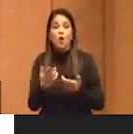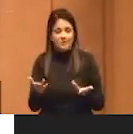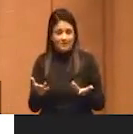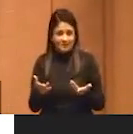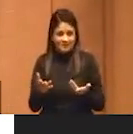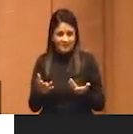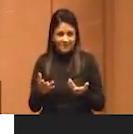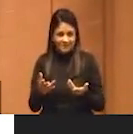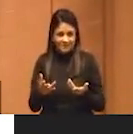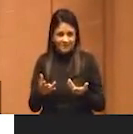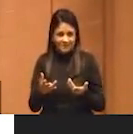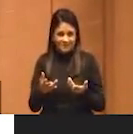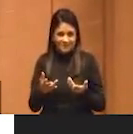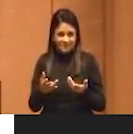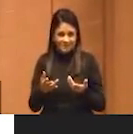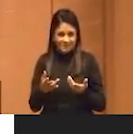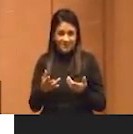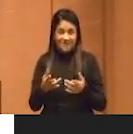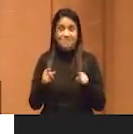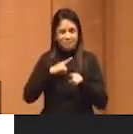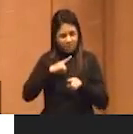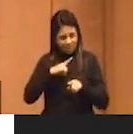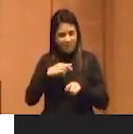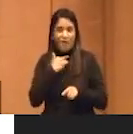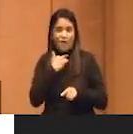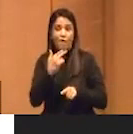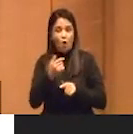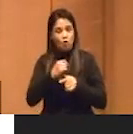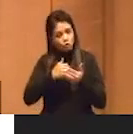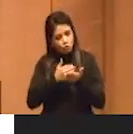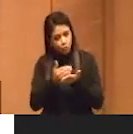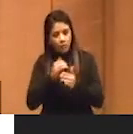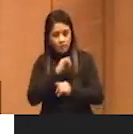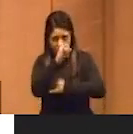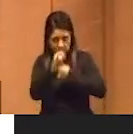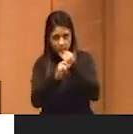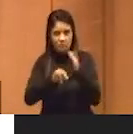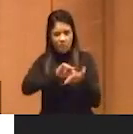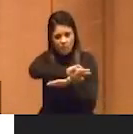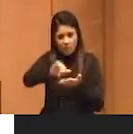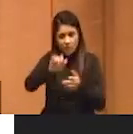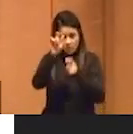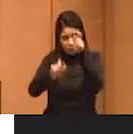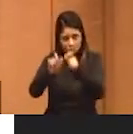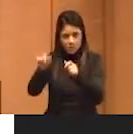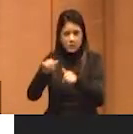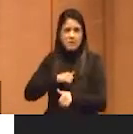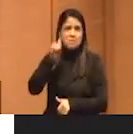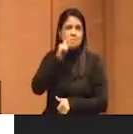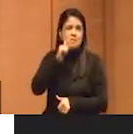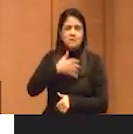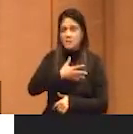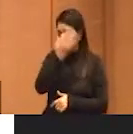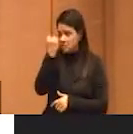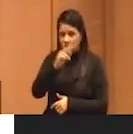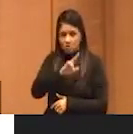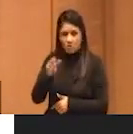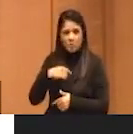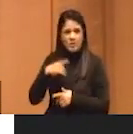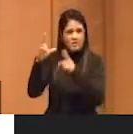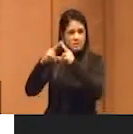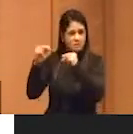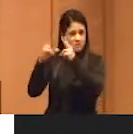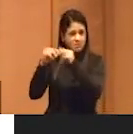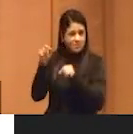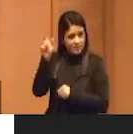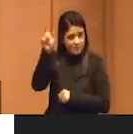isso deu voz a muita gente no internet no começo, a gente lembra aquela menina, esqueço o nome dela, Santa Catarina, que